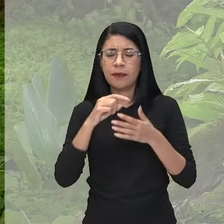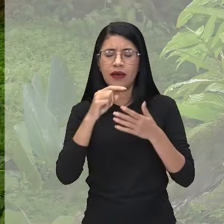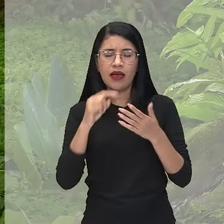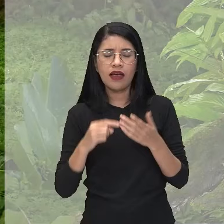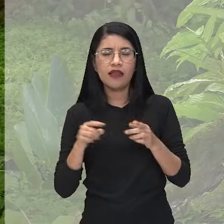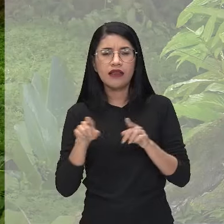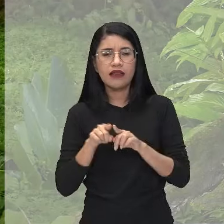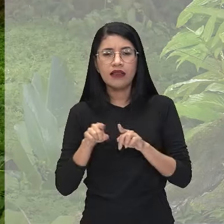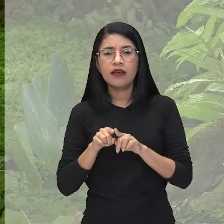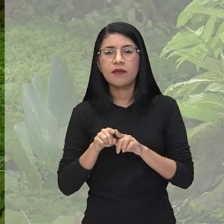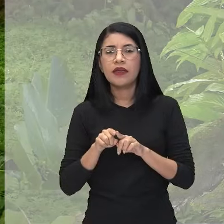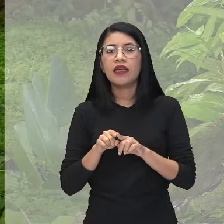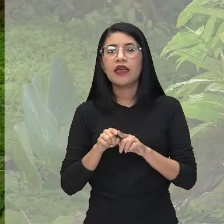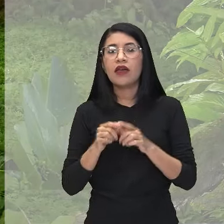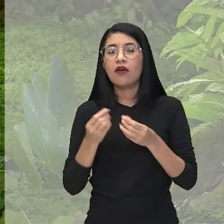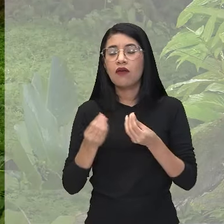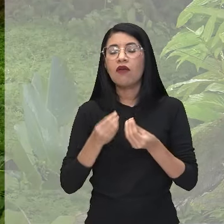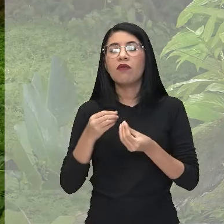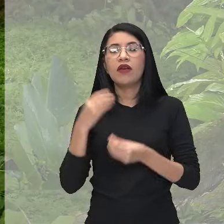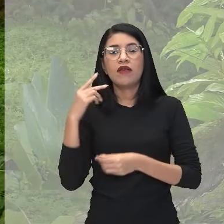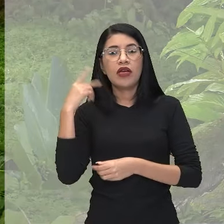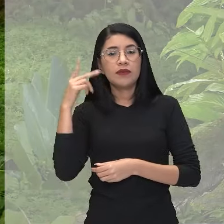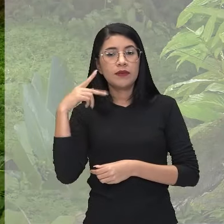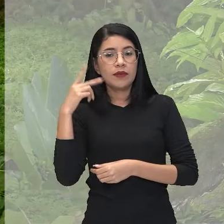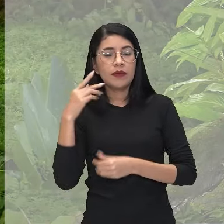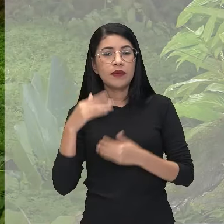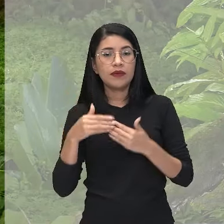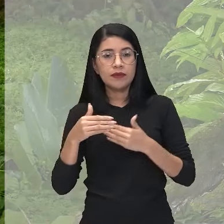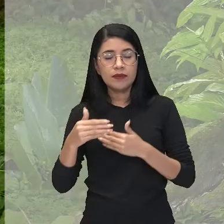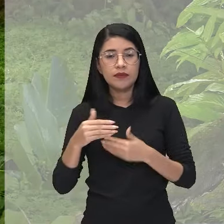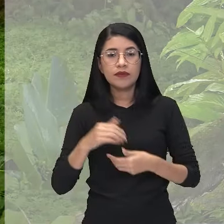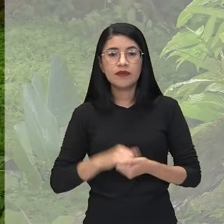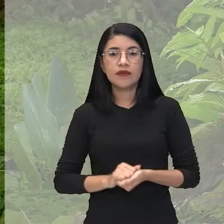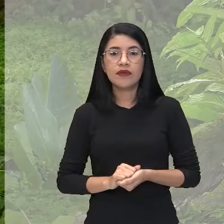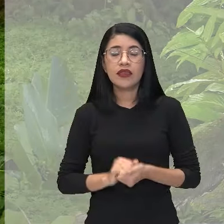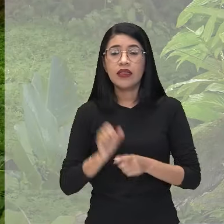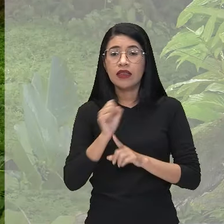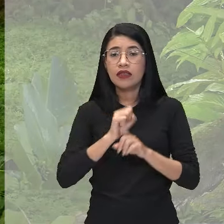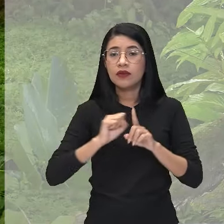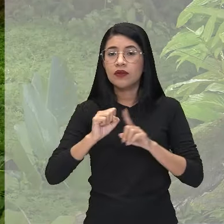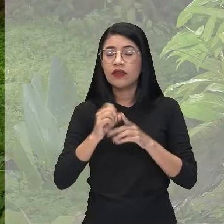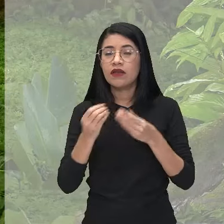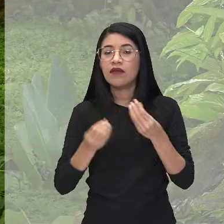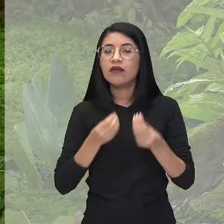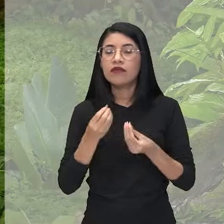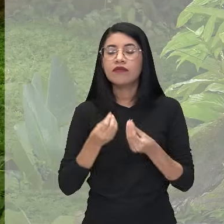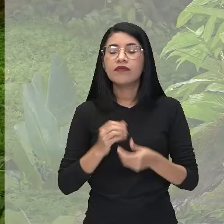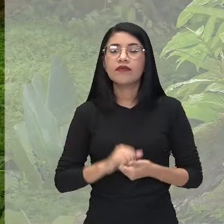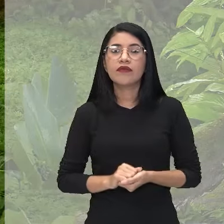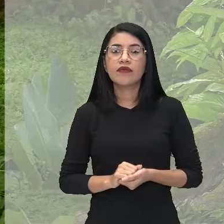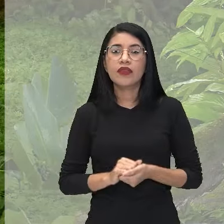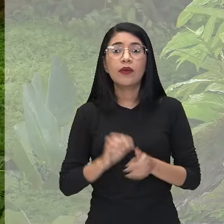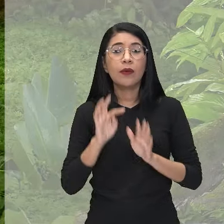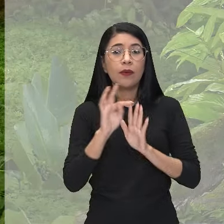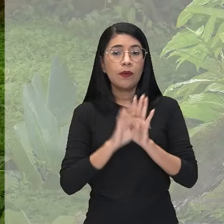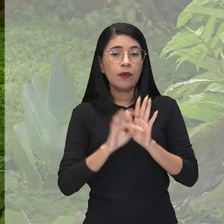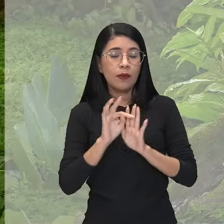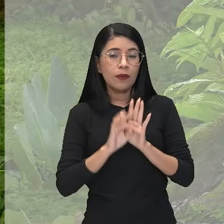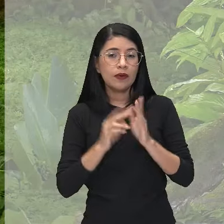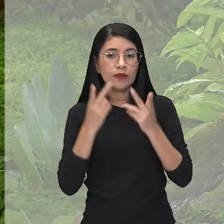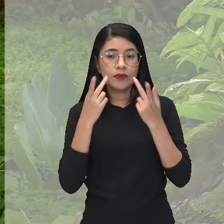questões, as dimensões políticas, nós vamos ver agora as dimensões sociais, tá? O texto teatral,